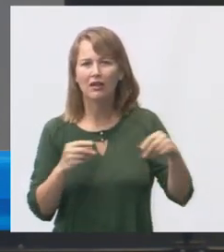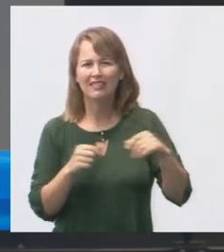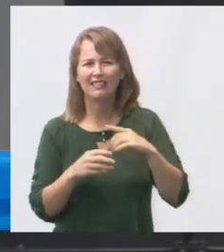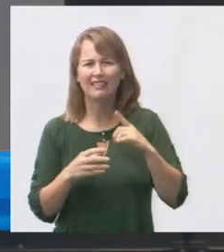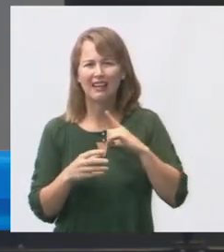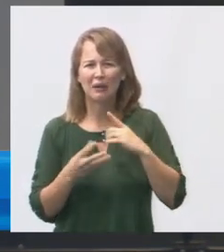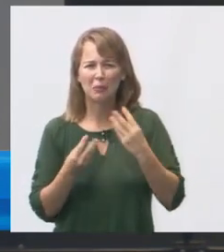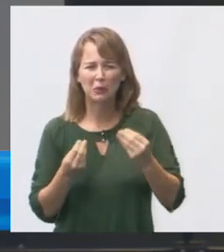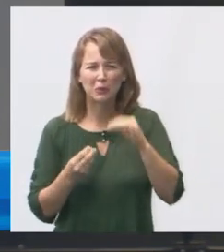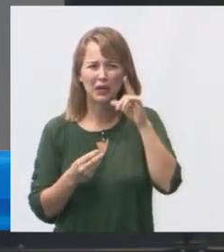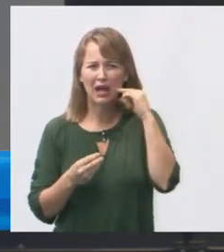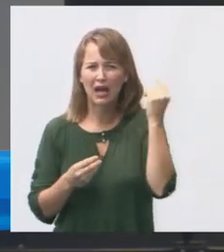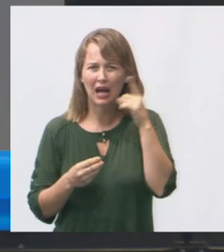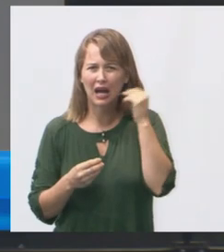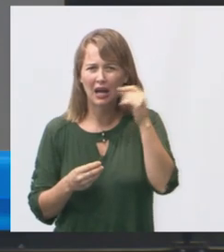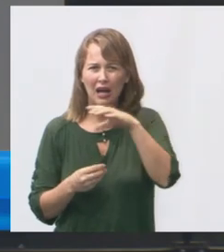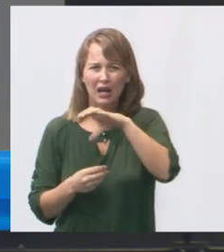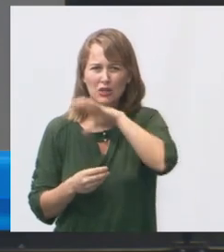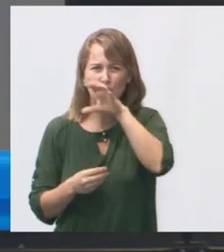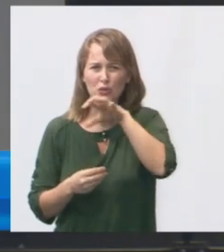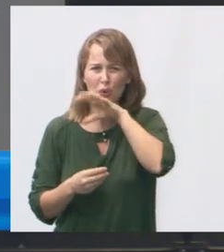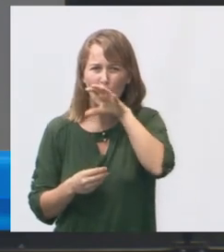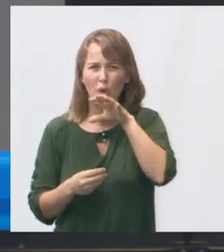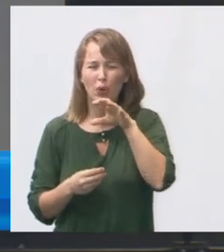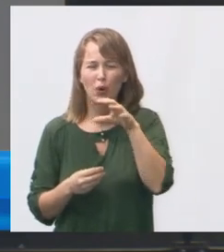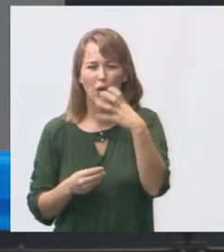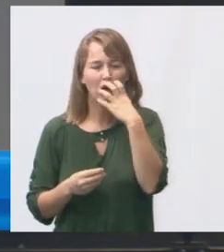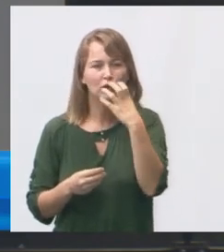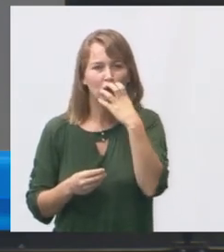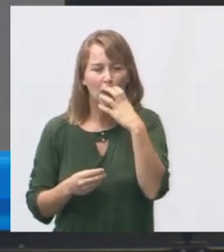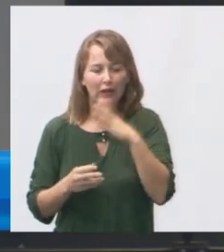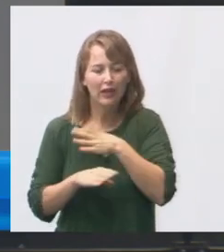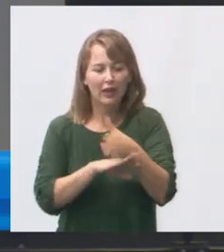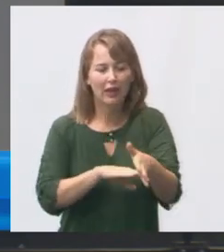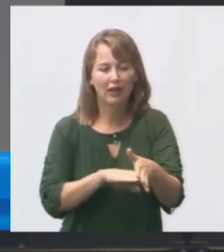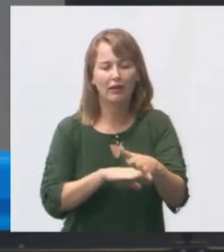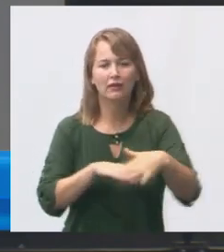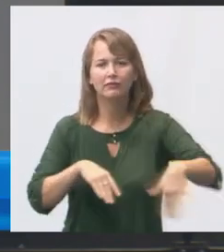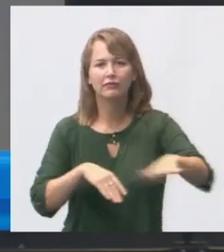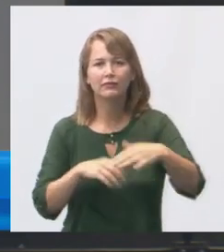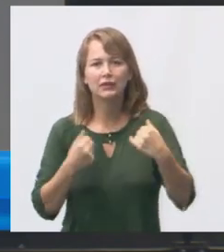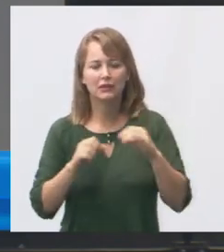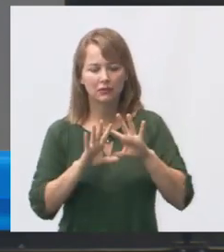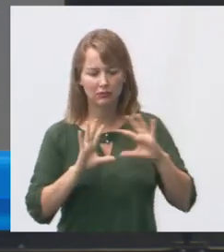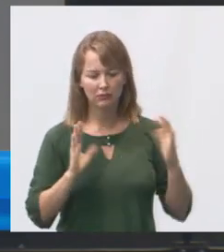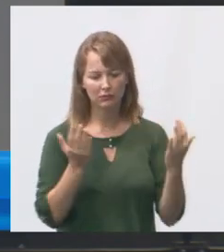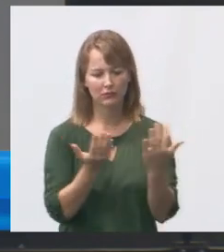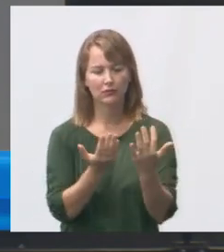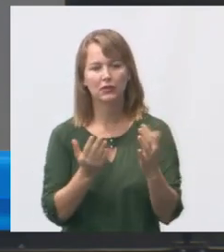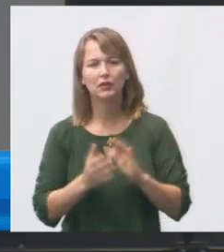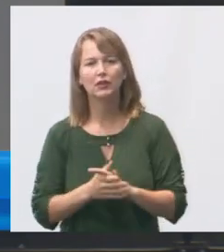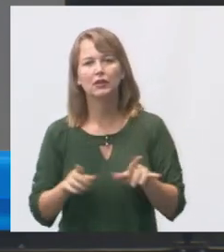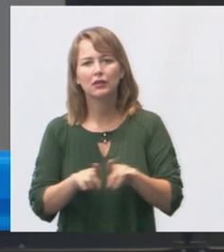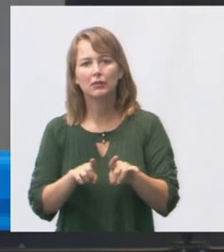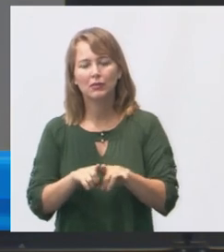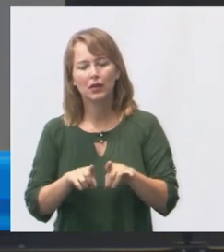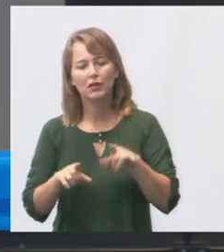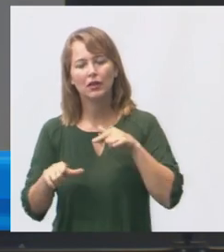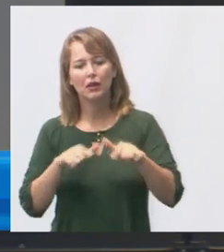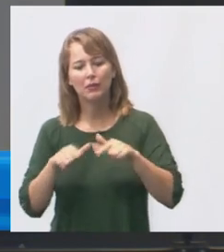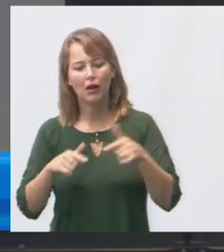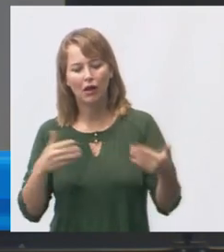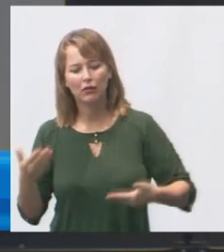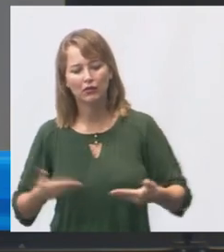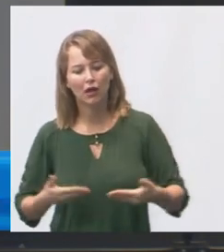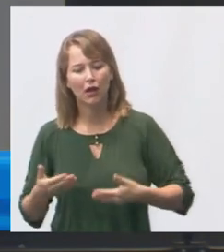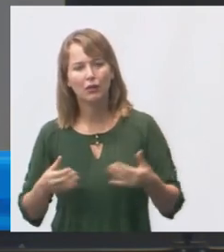cachorro que entra para dentro da escola então precisa ser feito um isolamento e o quadro de funcionários que completo também não